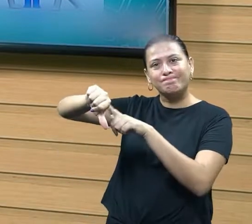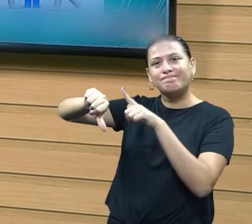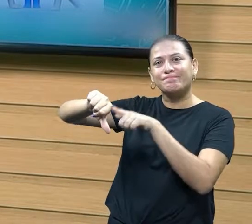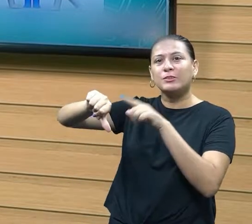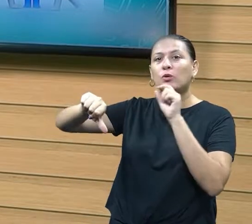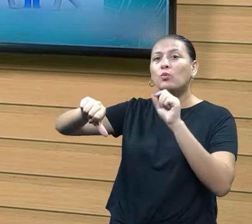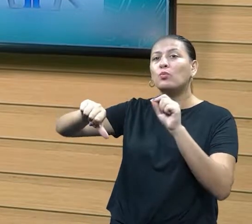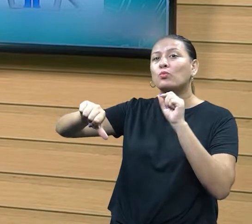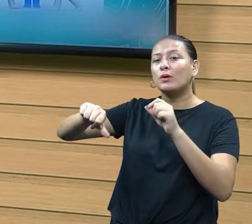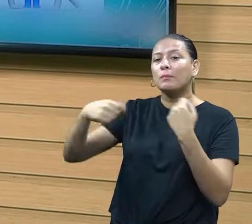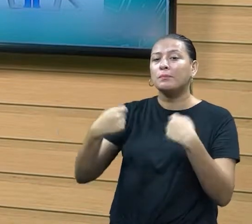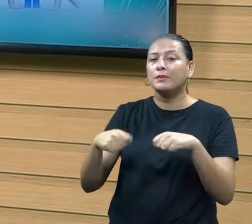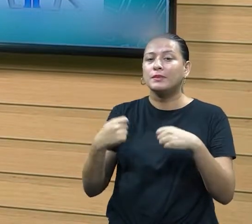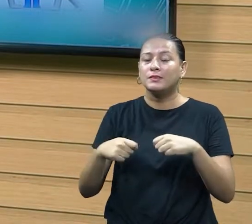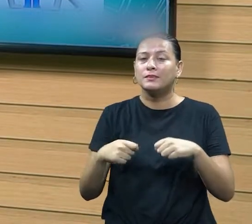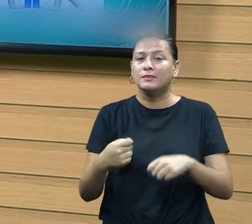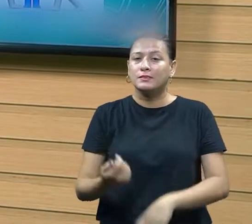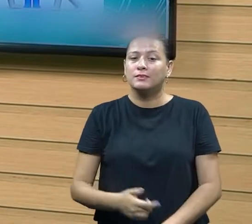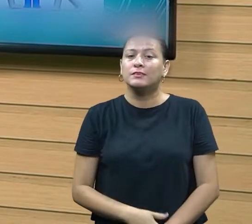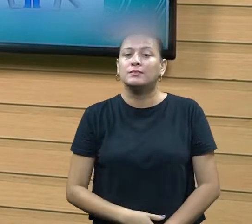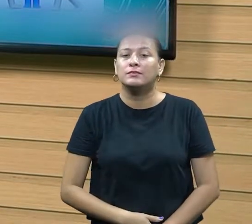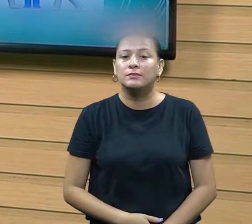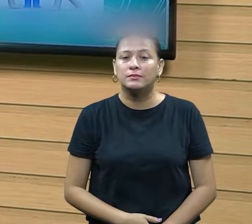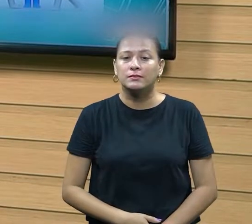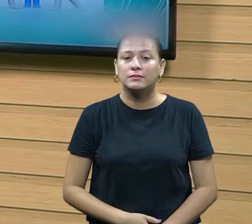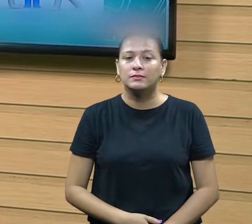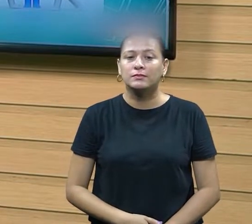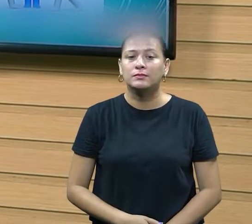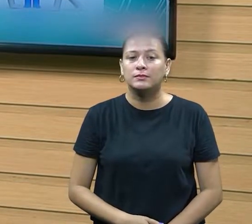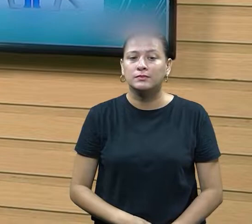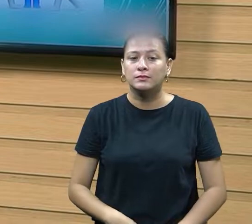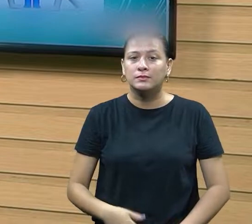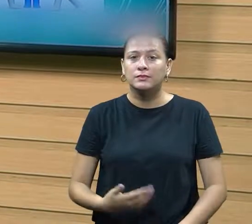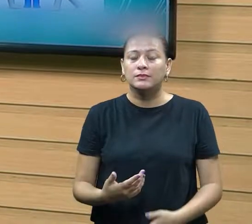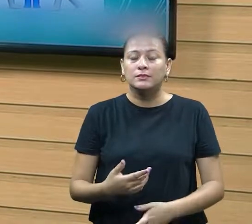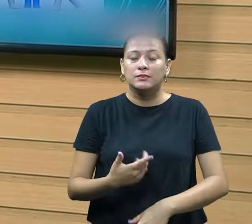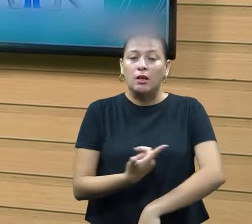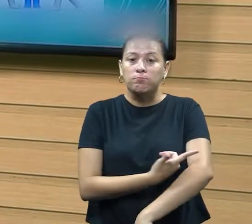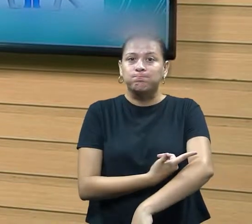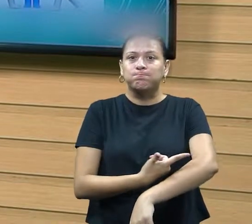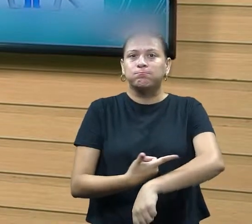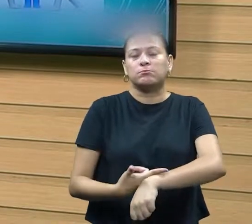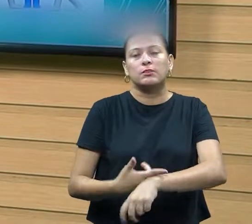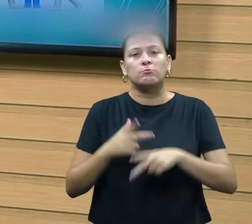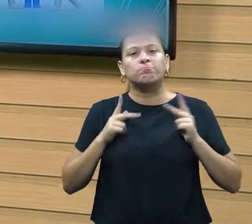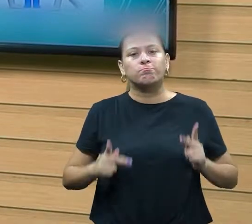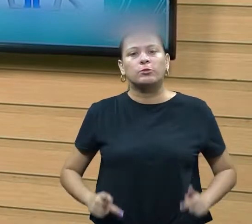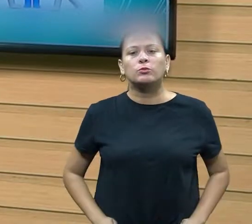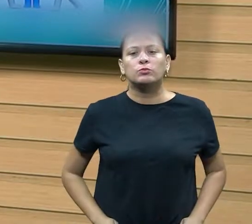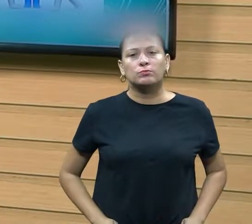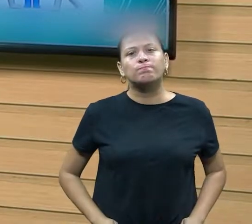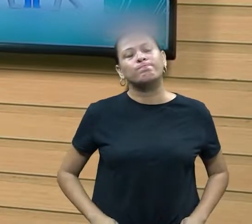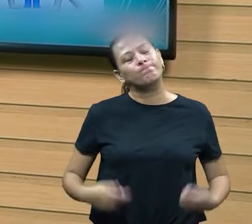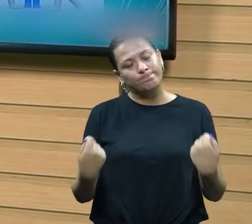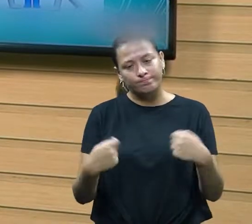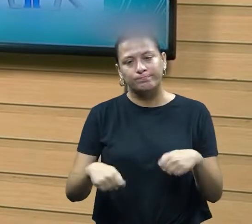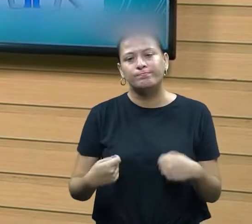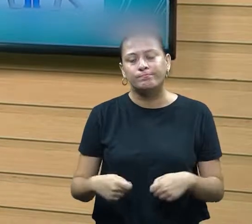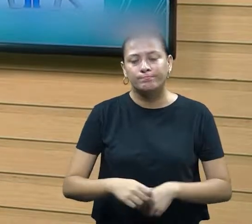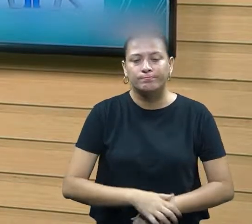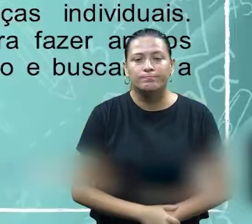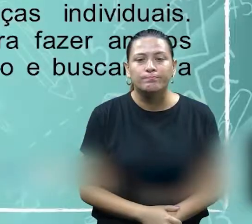justamente que ele precisa de autodisciplina e moderação. Por isso que, muitas das vezes, ele é visto como se for superficial e